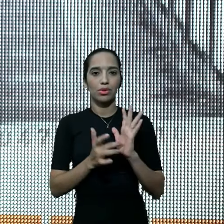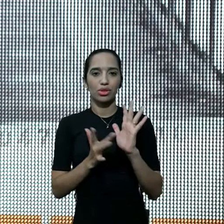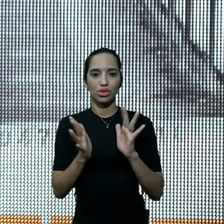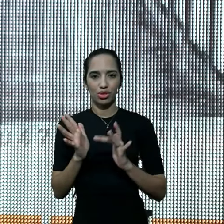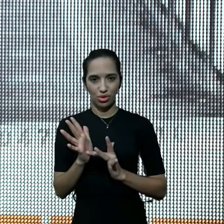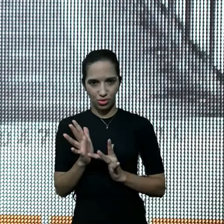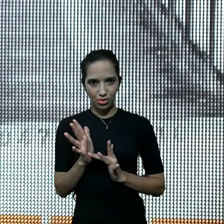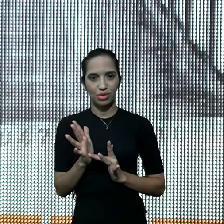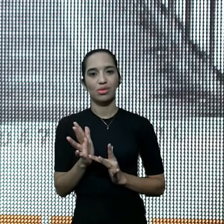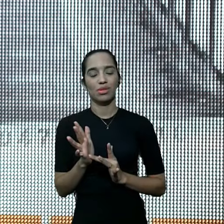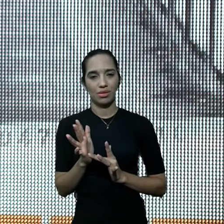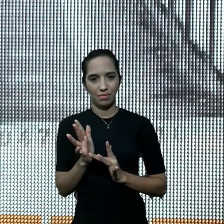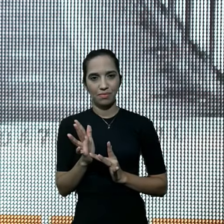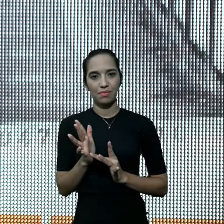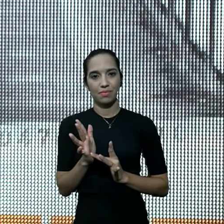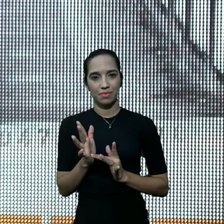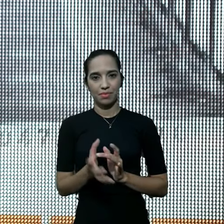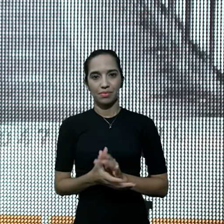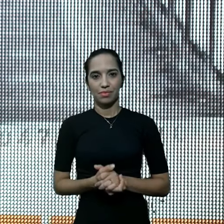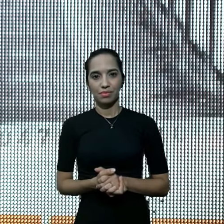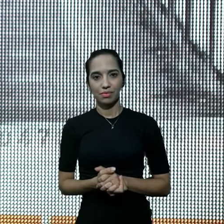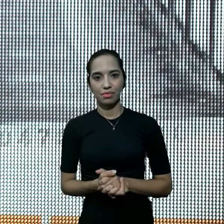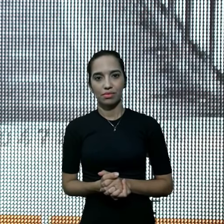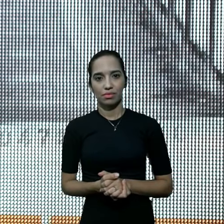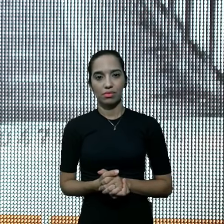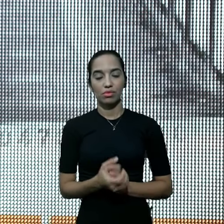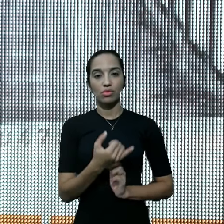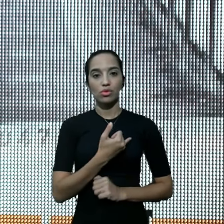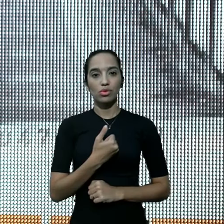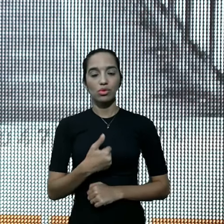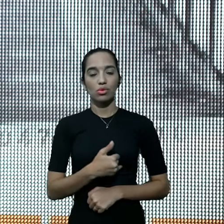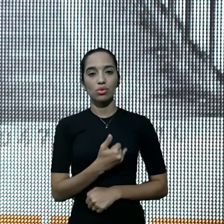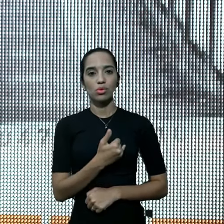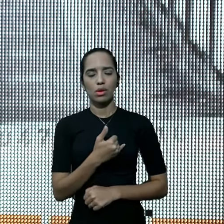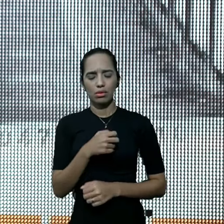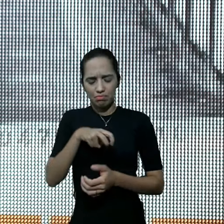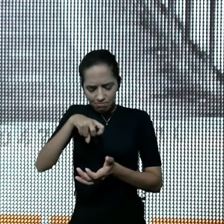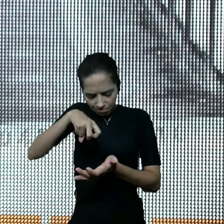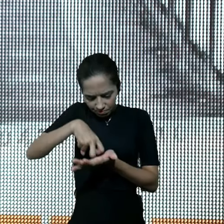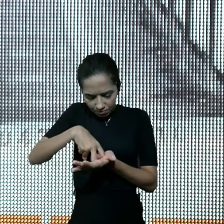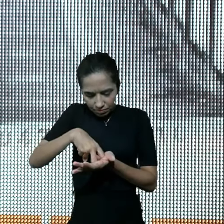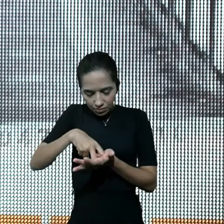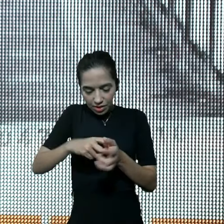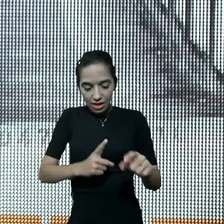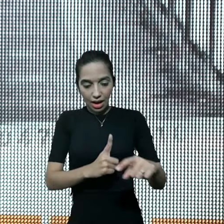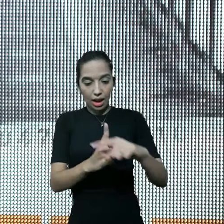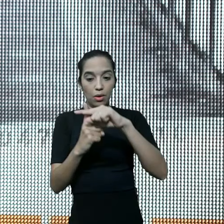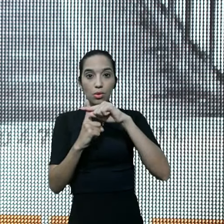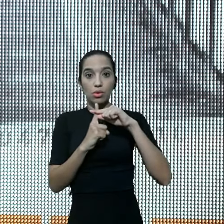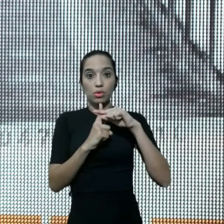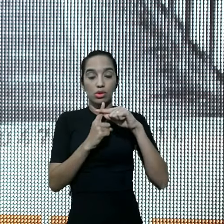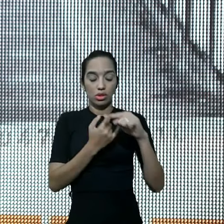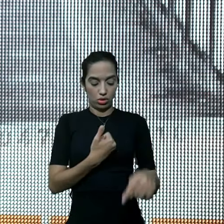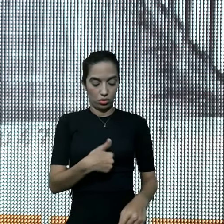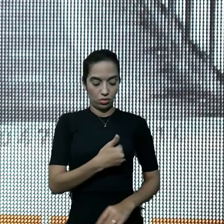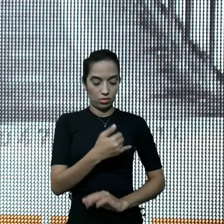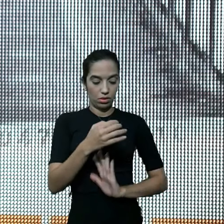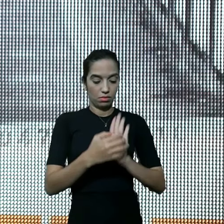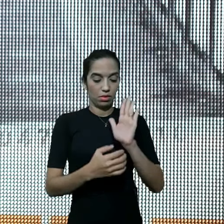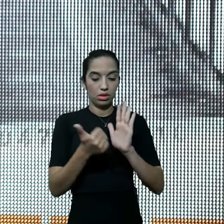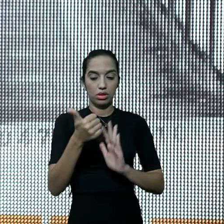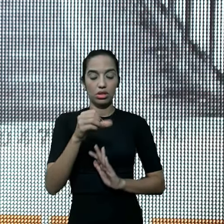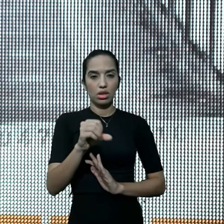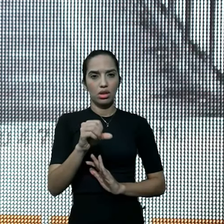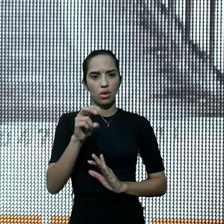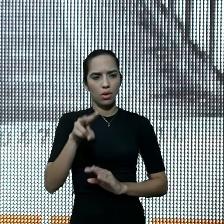sua reputação, por amor a Jesus, João, aos pés, da cruz, em João 19, a gente vê, Jesus, olhando para Maria,